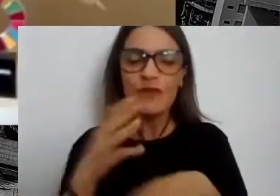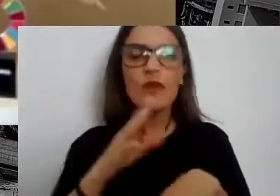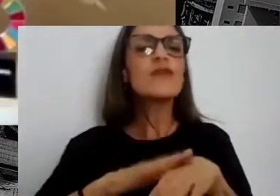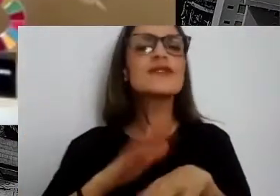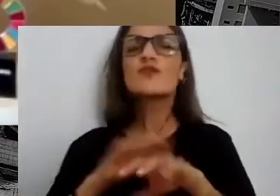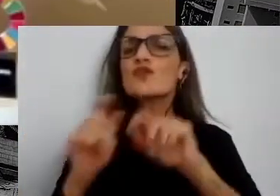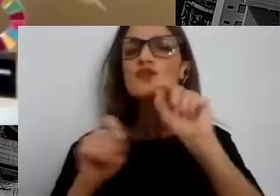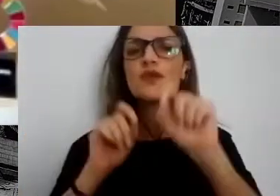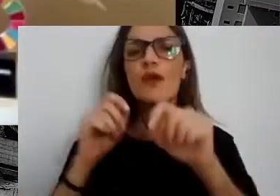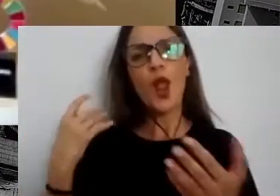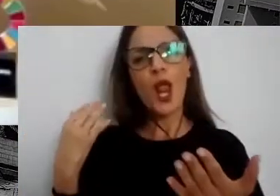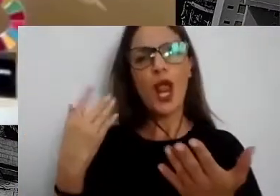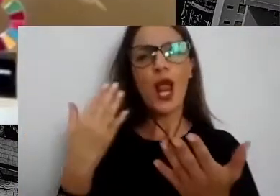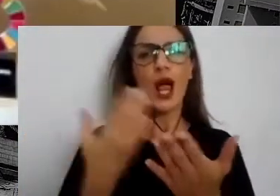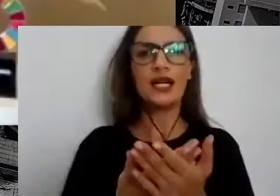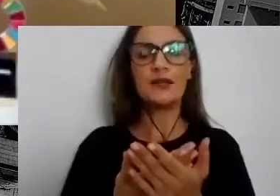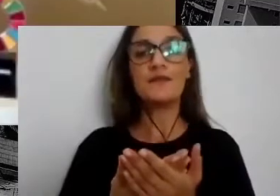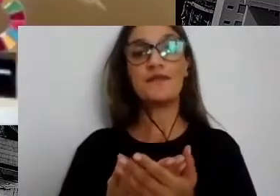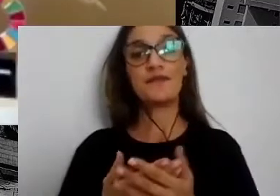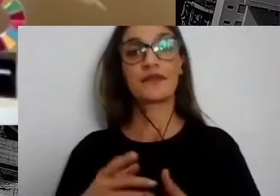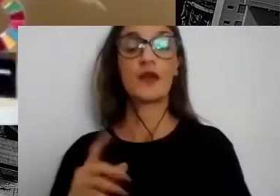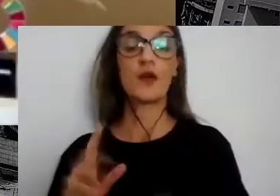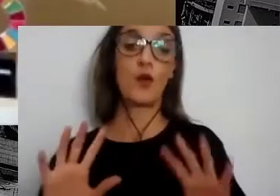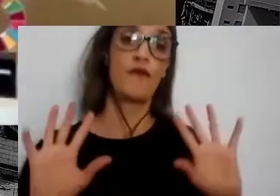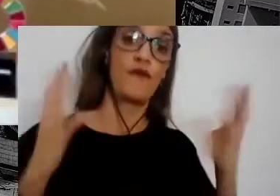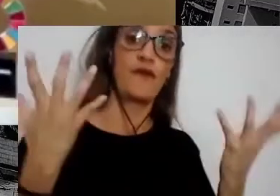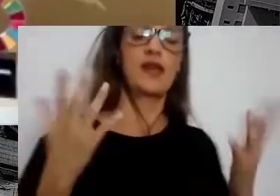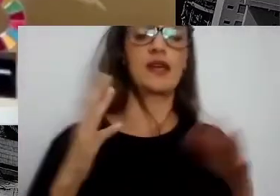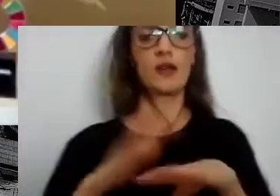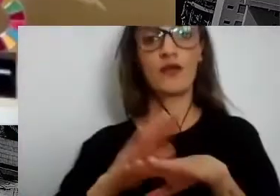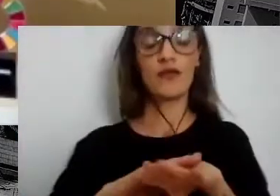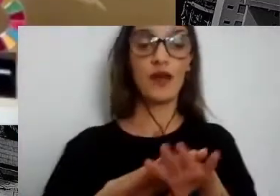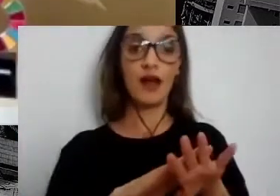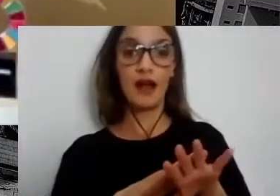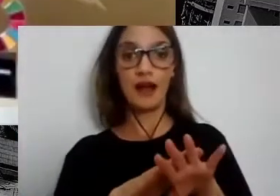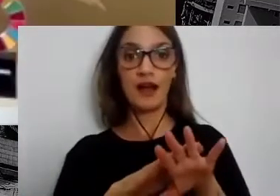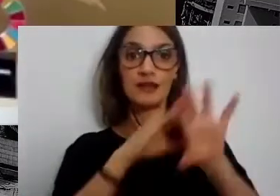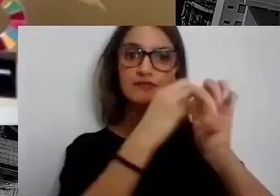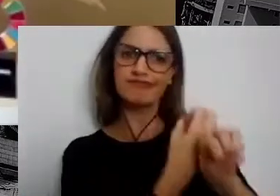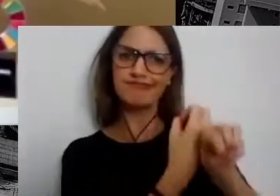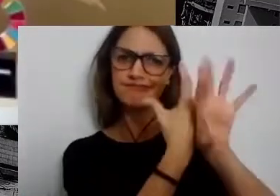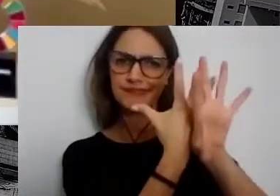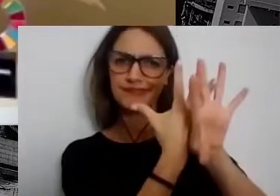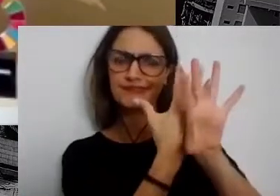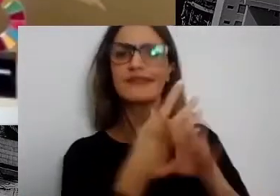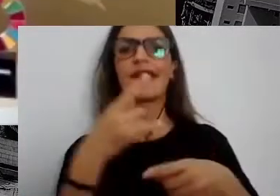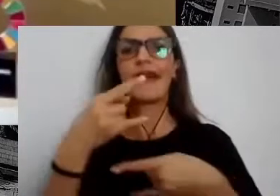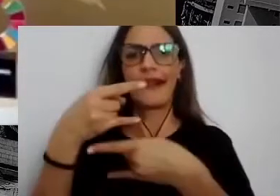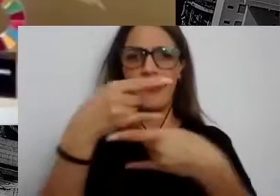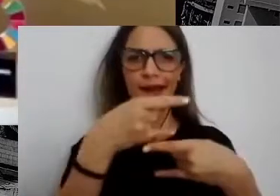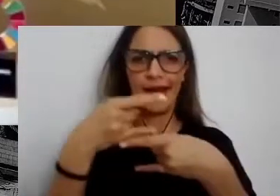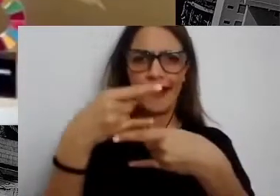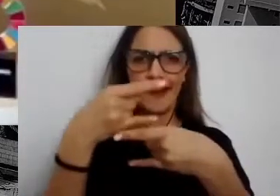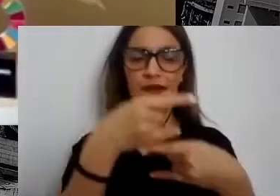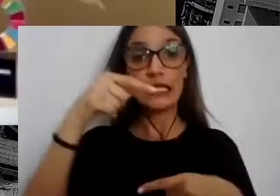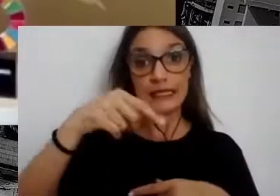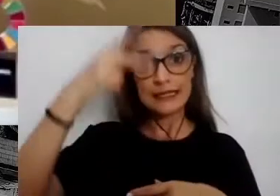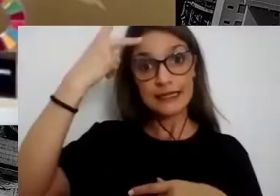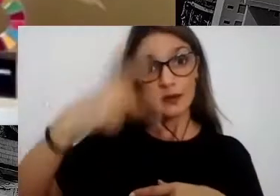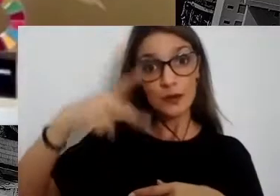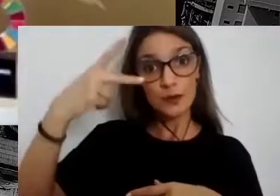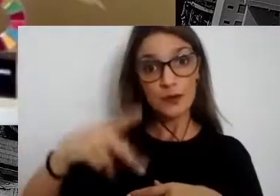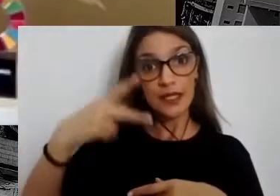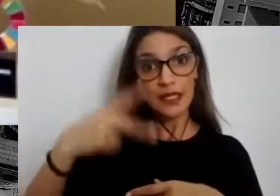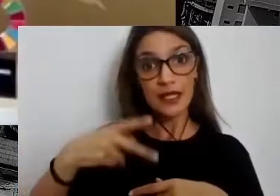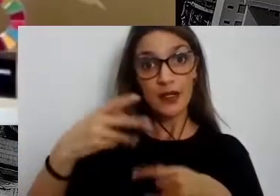os nossos eventos acontecem de forma online, nos nossos encontros virtuais, a cidade de São Paulo está recebendo uma